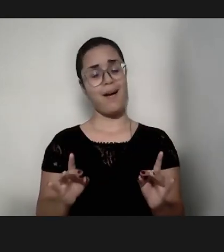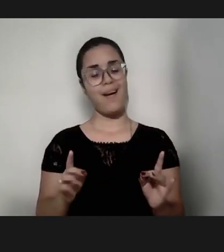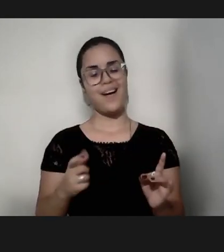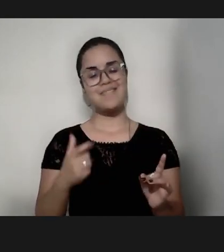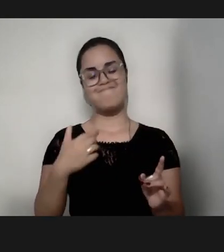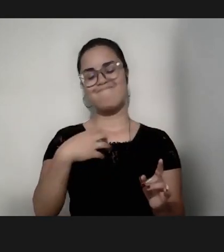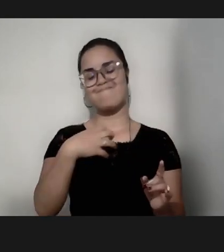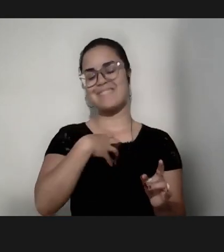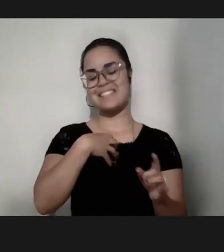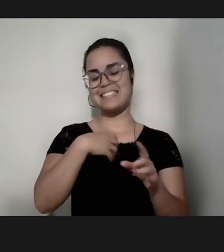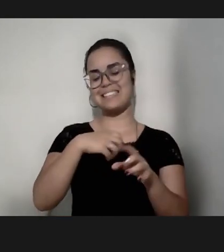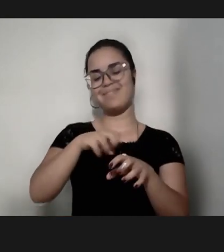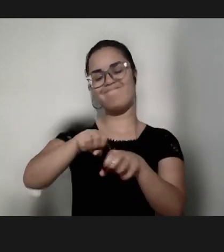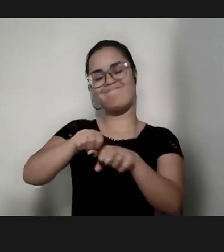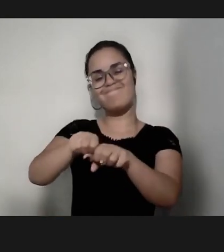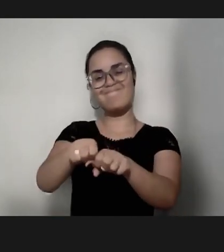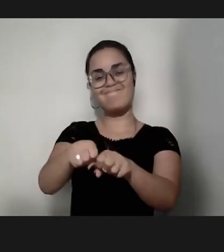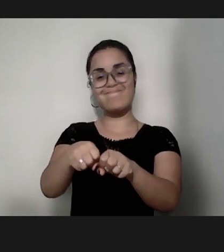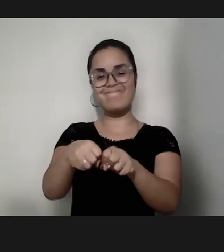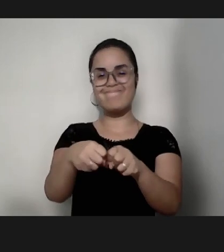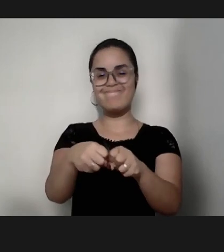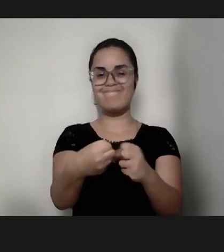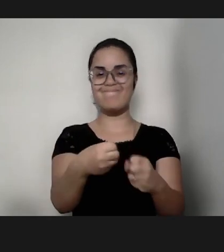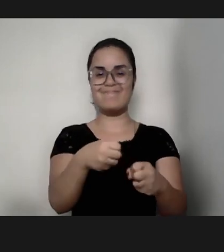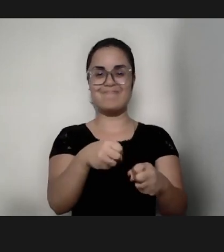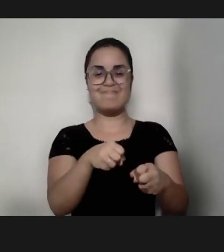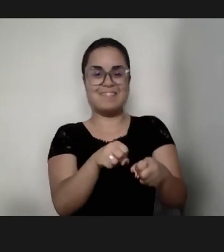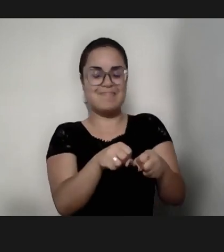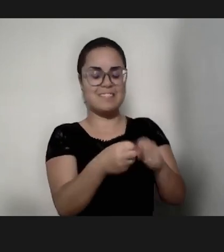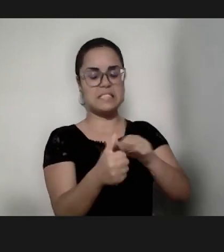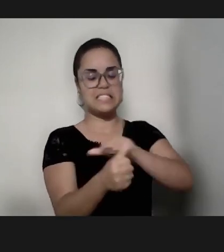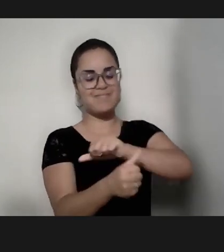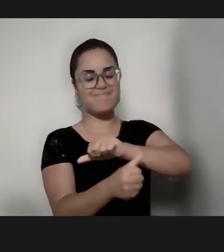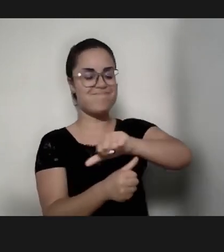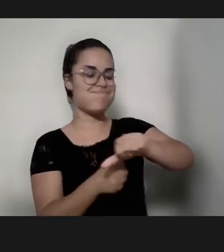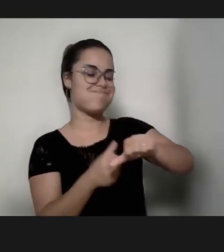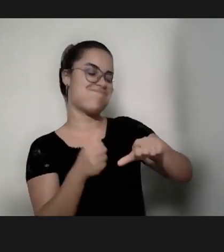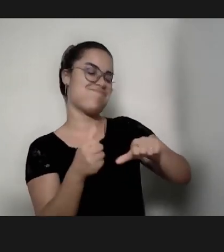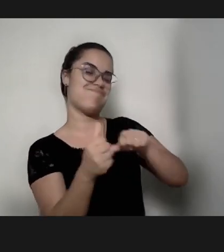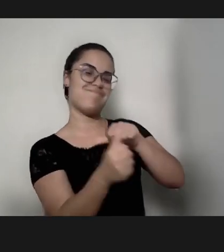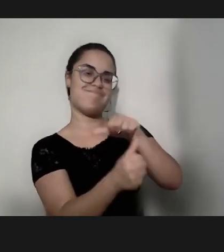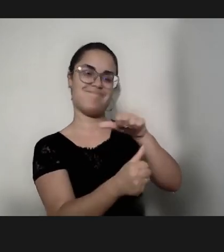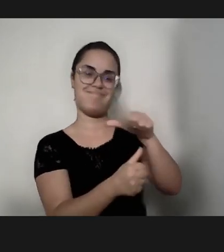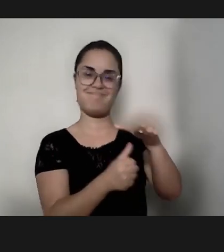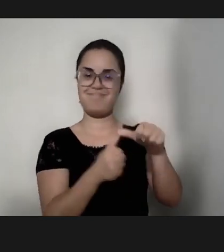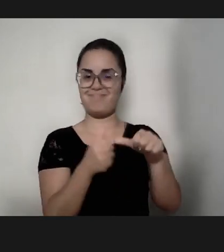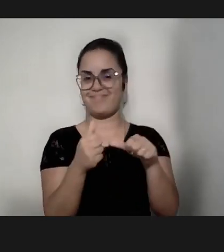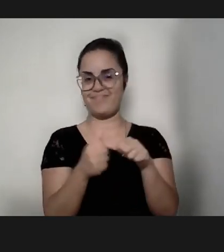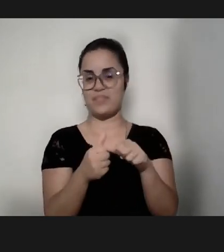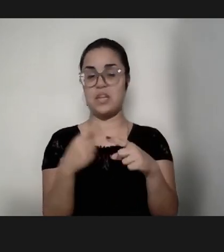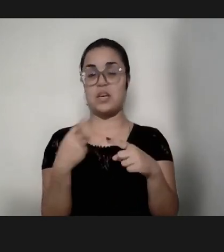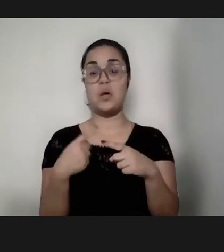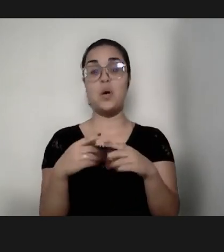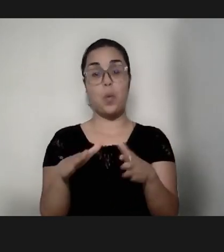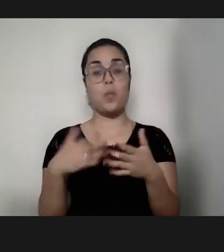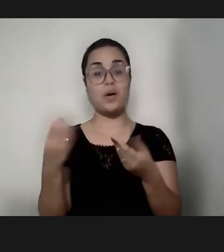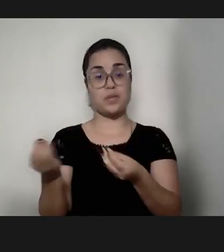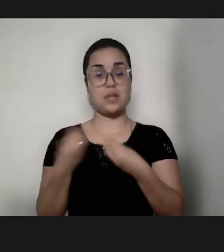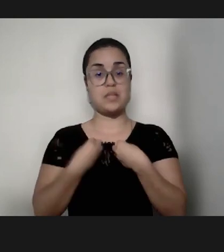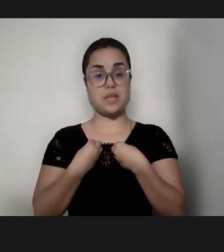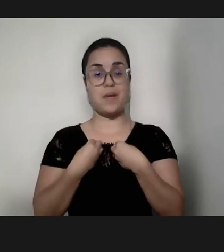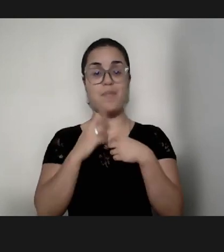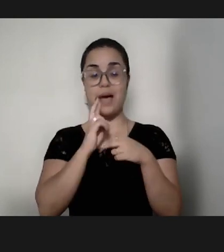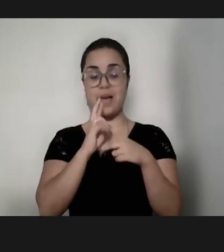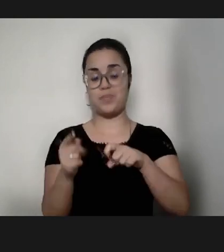né? Elas foram simplesmente mudadas e transformadas quando a gente recebeu esse